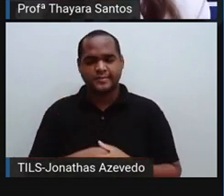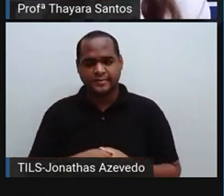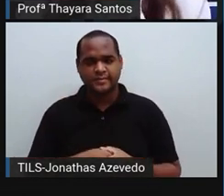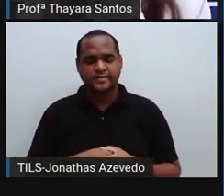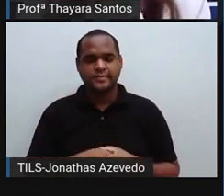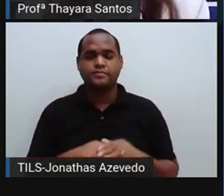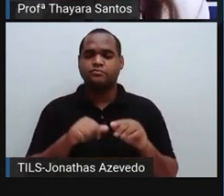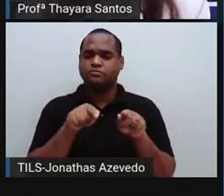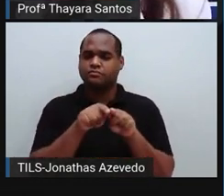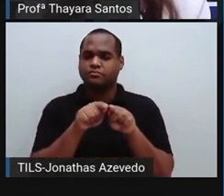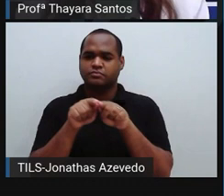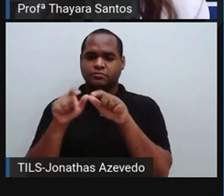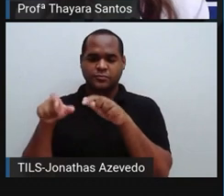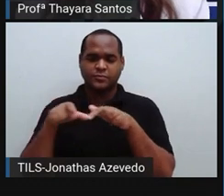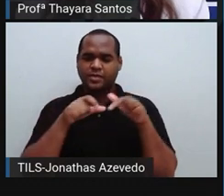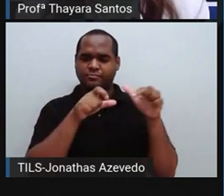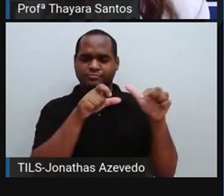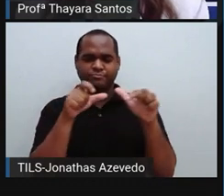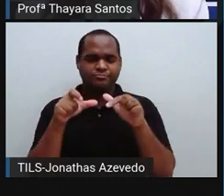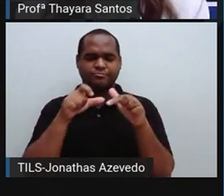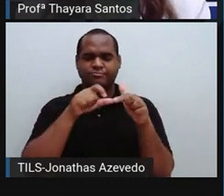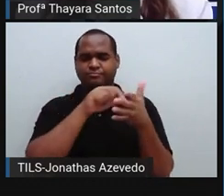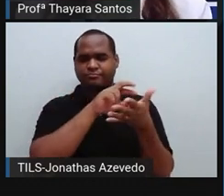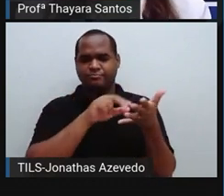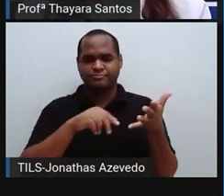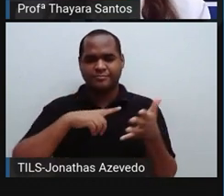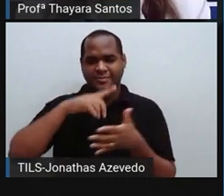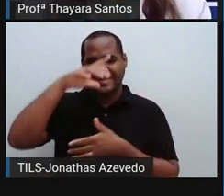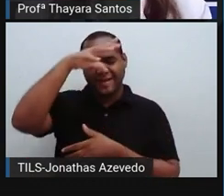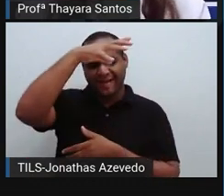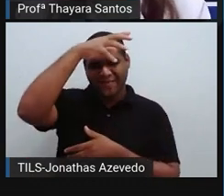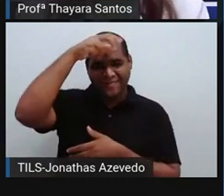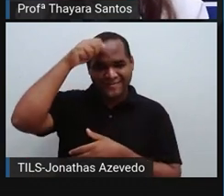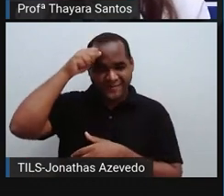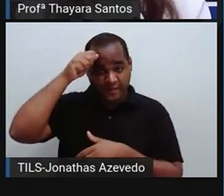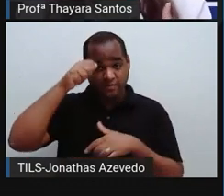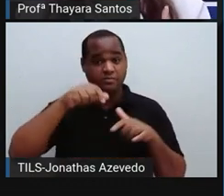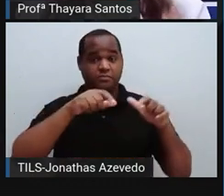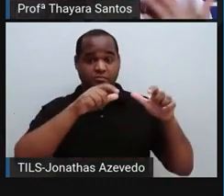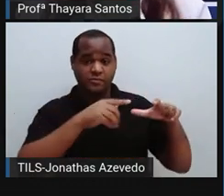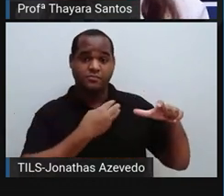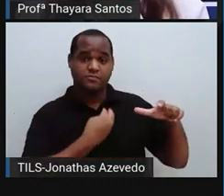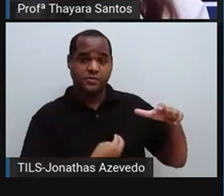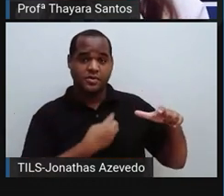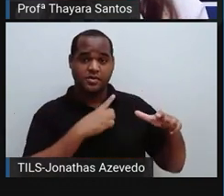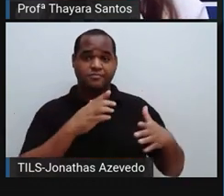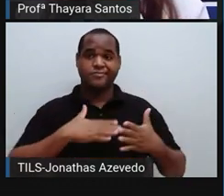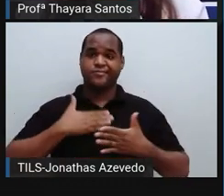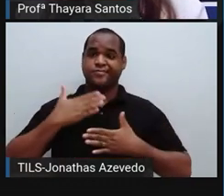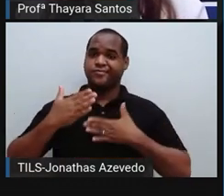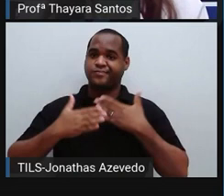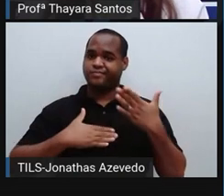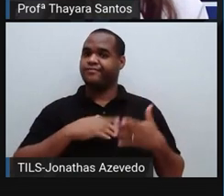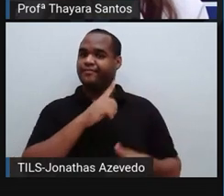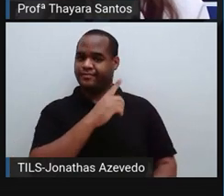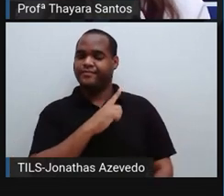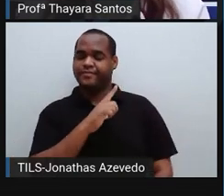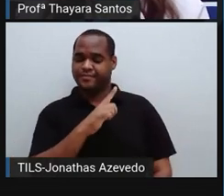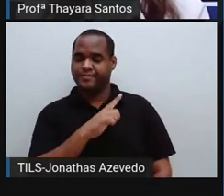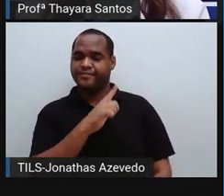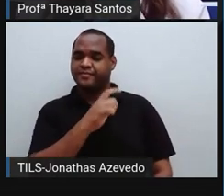doença comum nas regiões tropicais. Por isso que na região amazônica é muito comum ter esses surtos de malária de vez em quando.